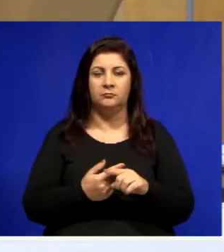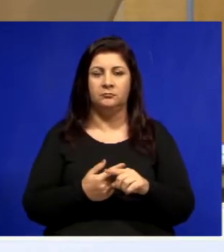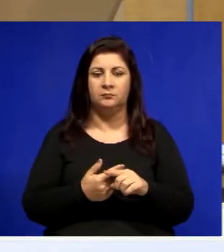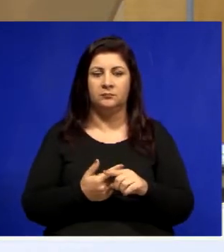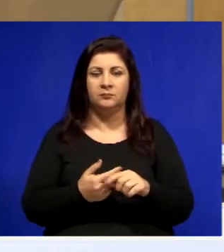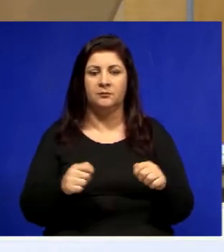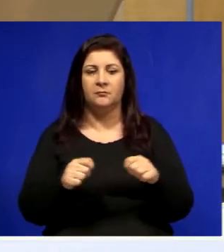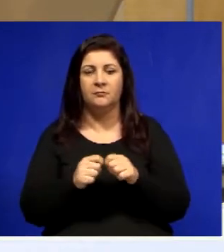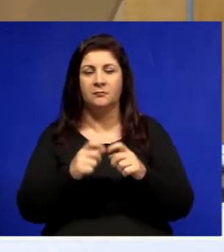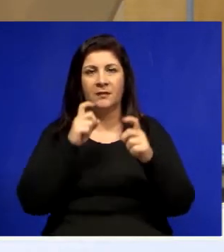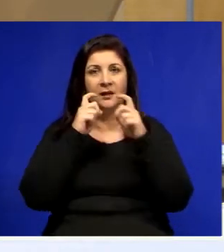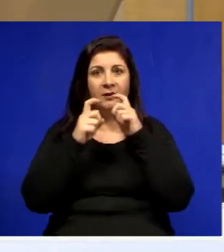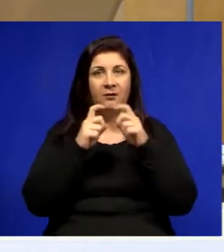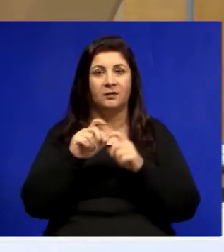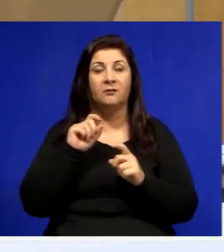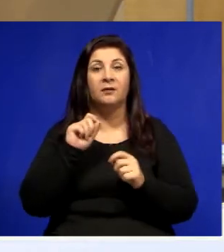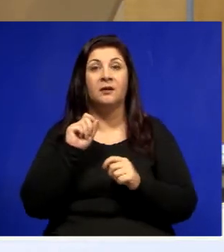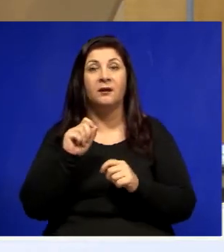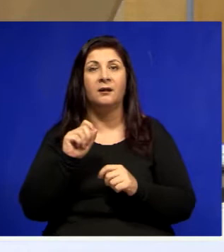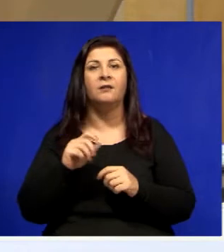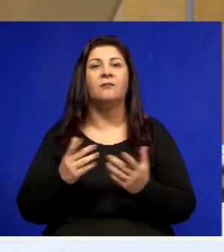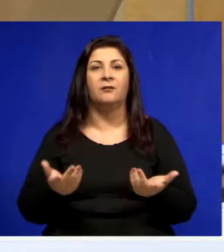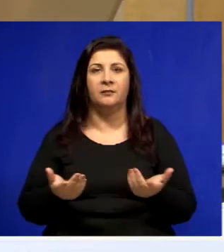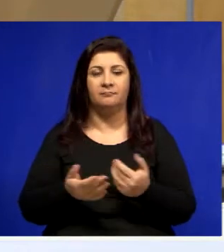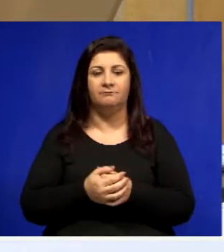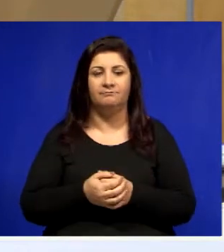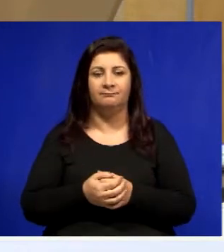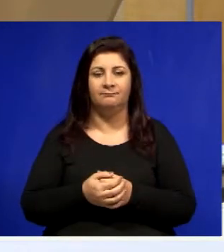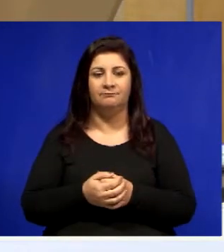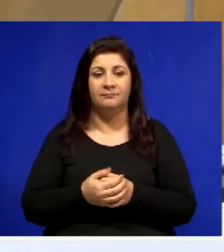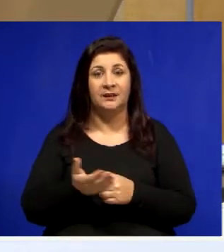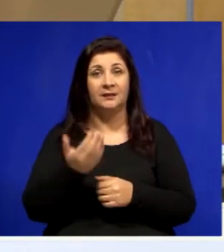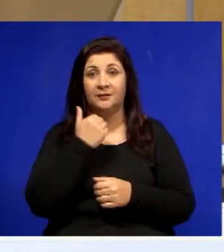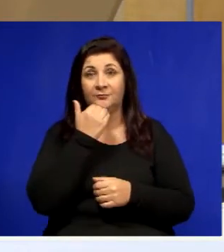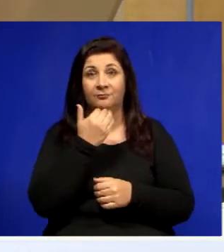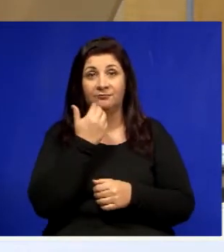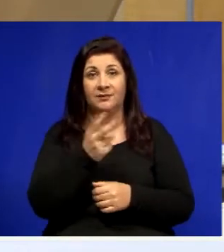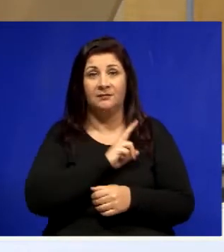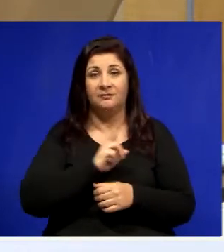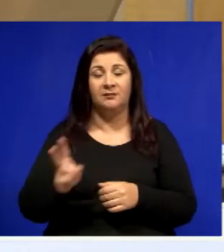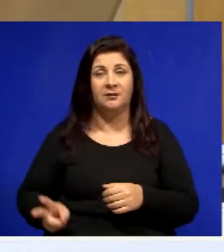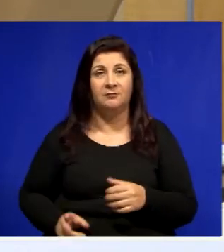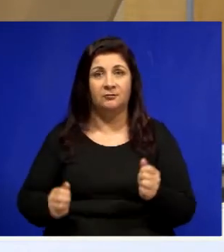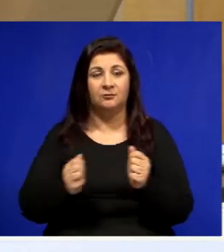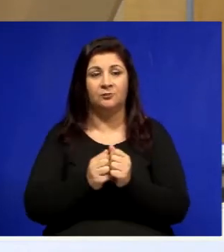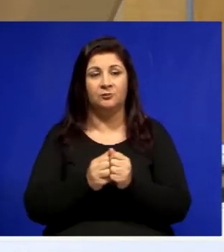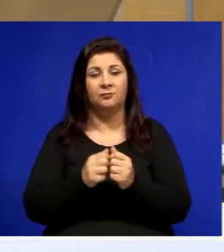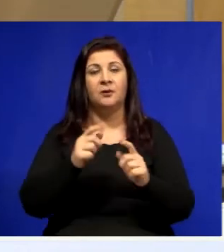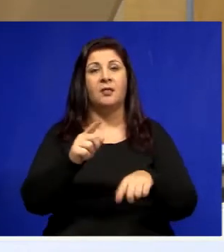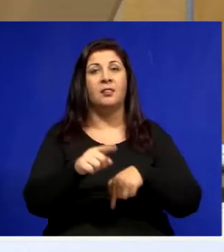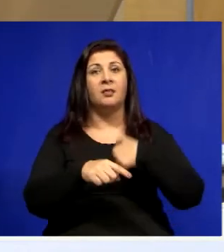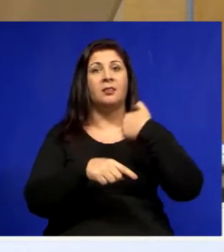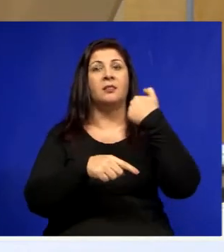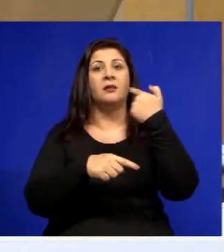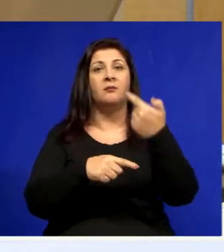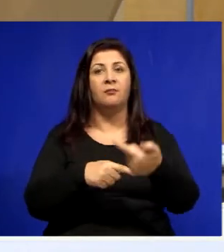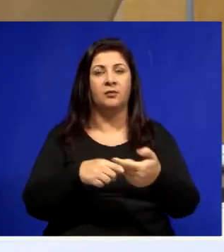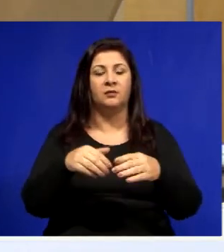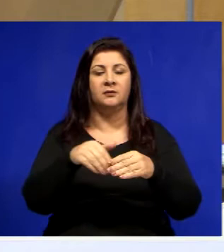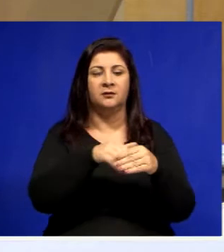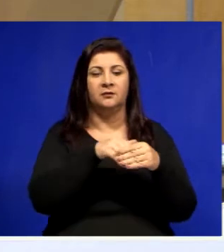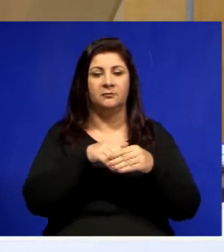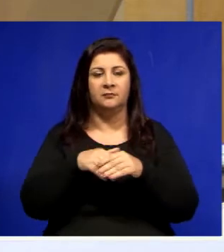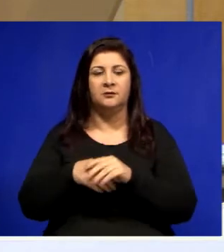reunião, correr, um monte de coisas, não houve muito empenho dos vereadores. Houve depois da votação e da manifestação